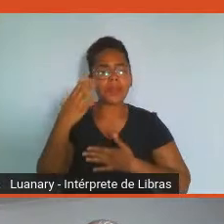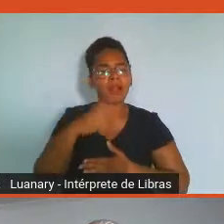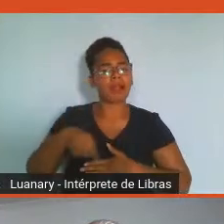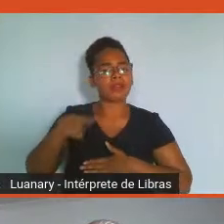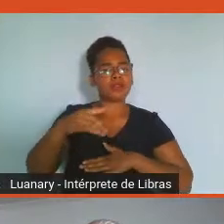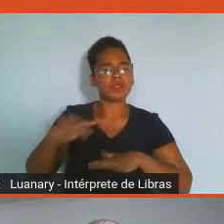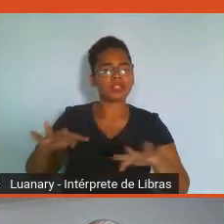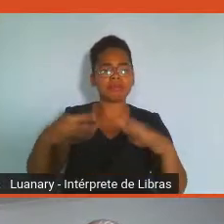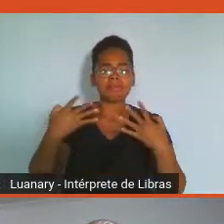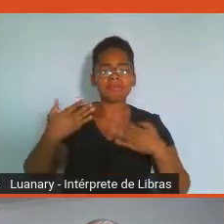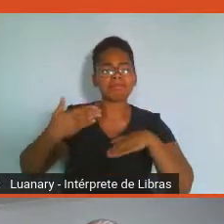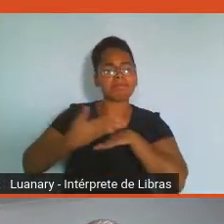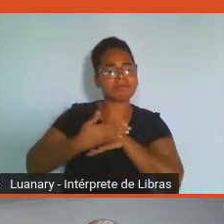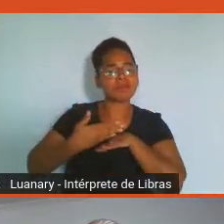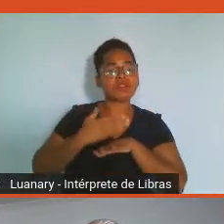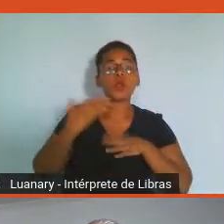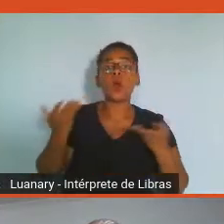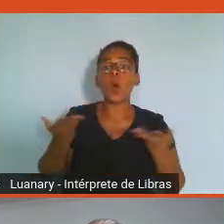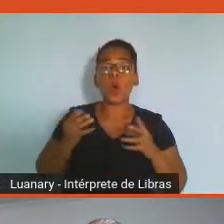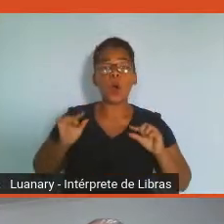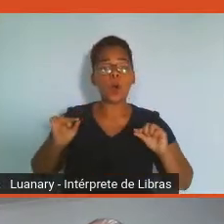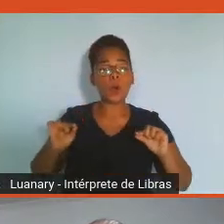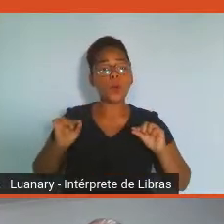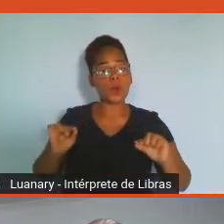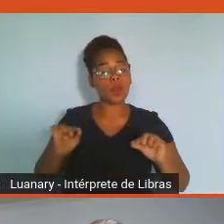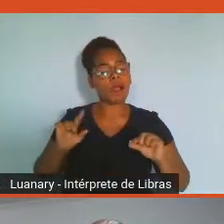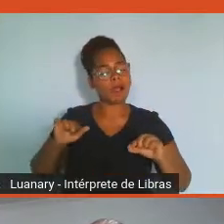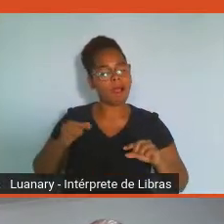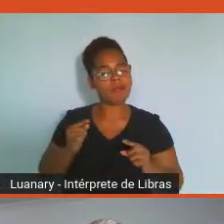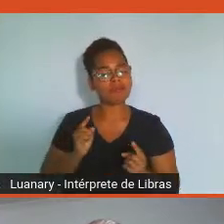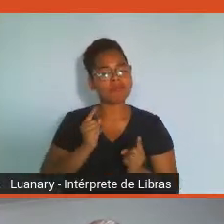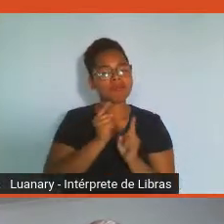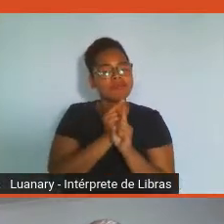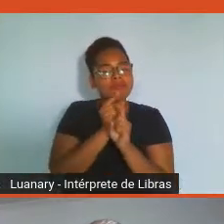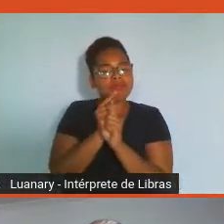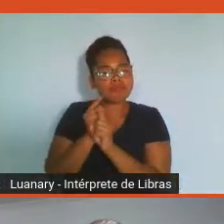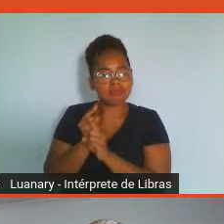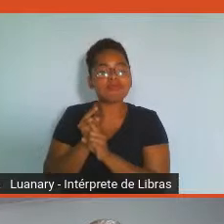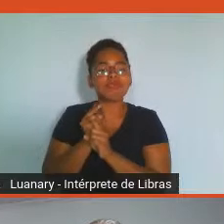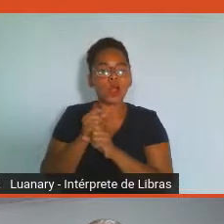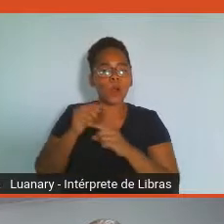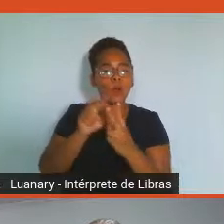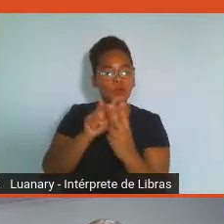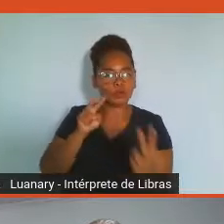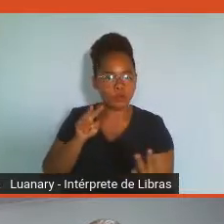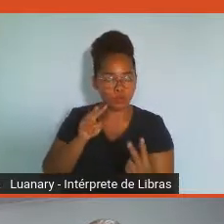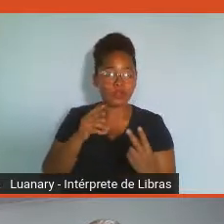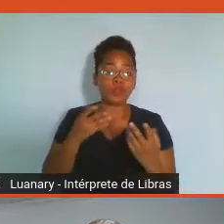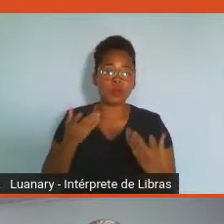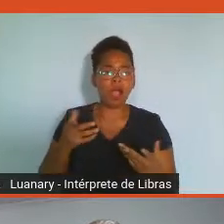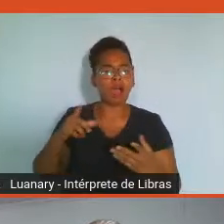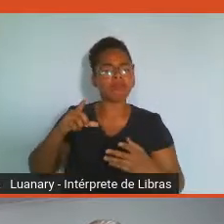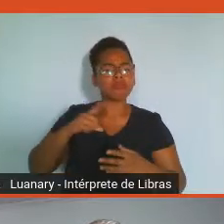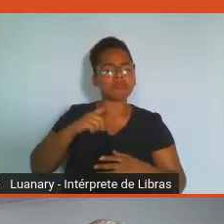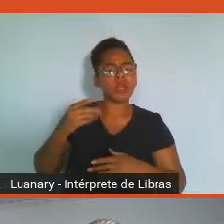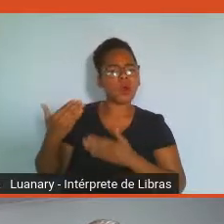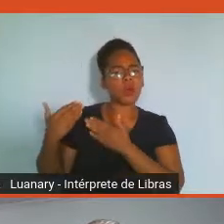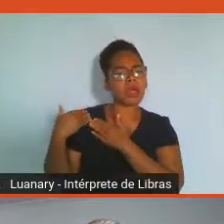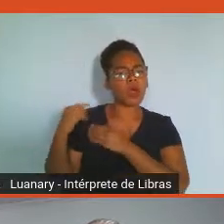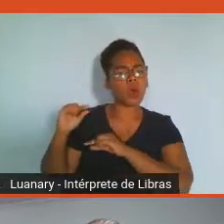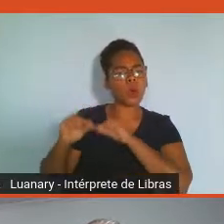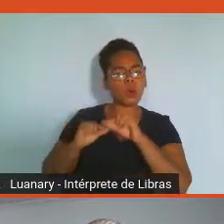encontro. Eu estarei aqui mediando as perguntas, estarei atenta aqui ao chat,